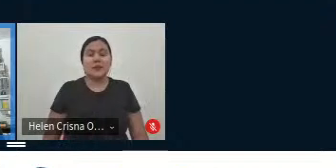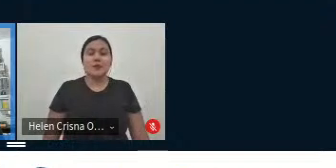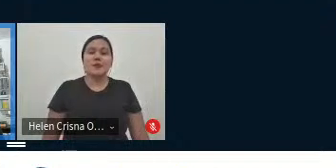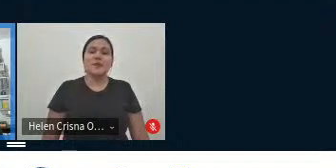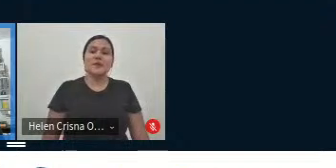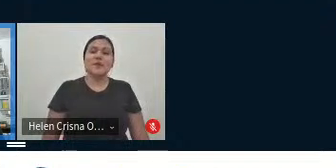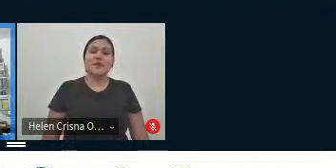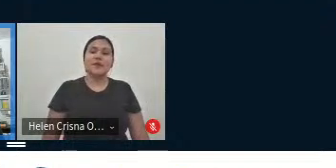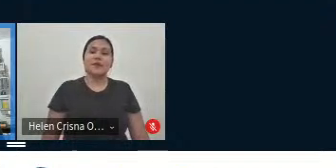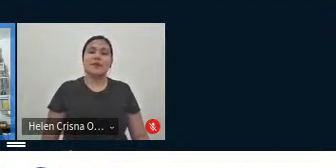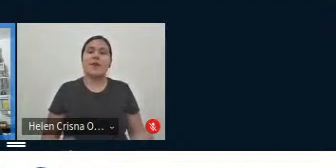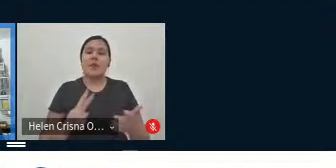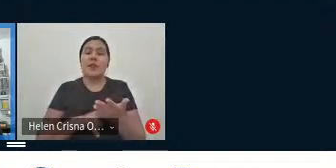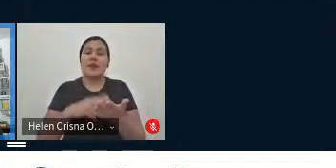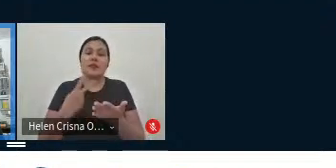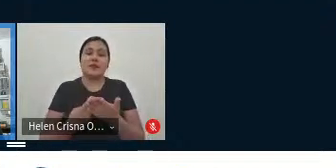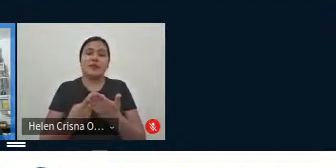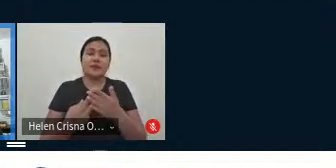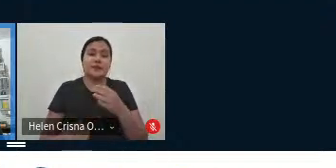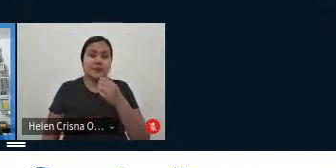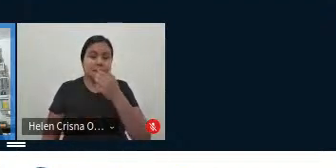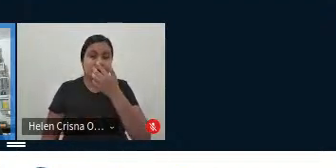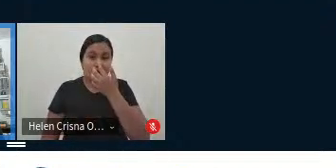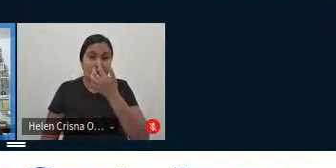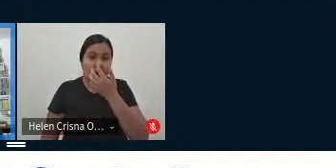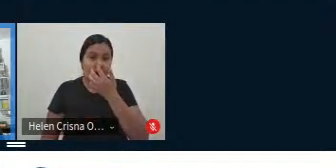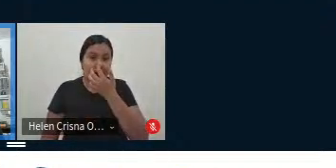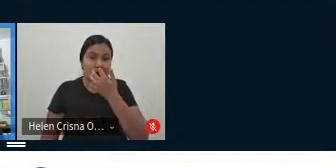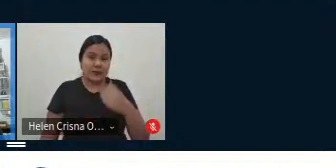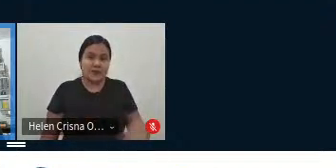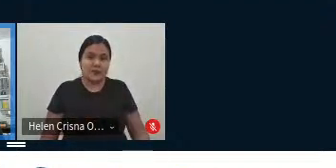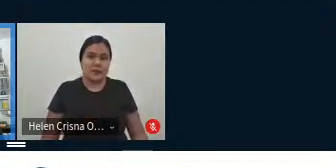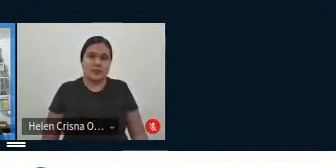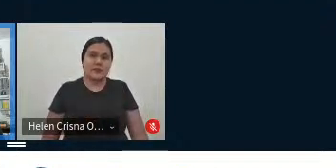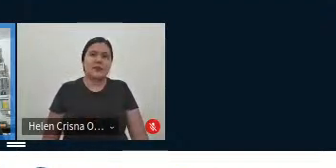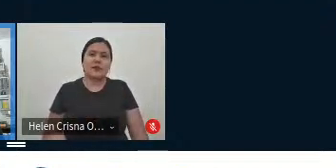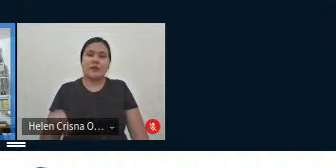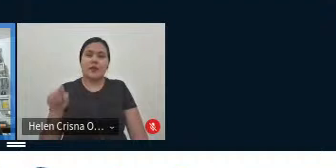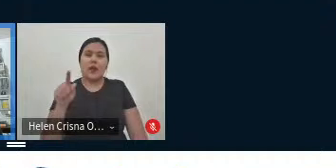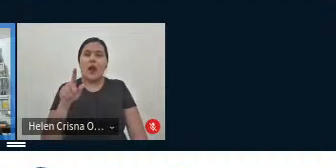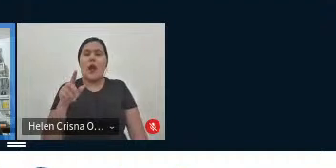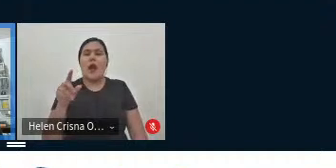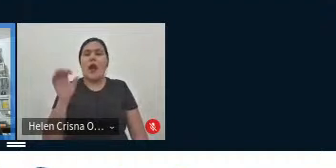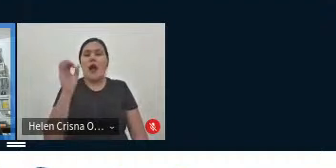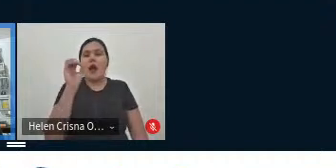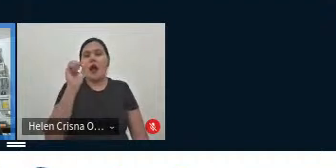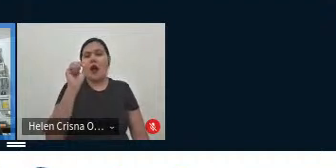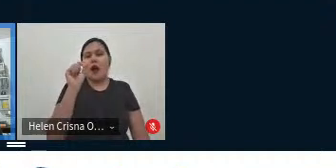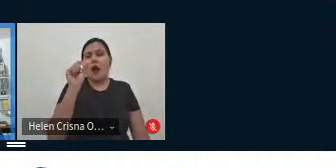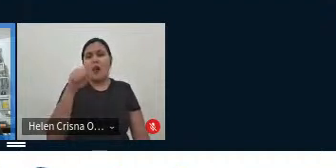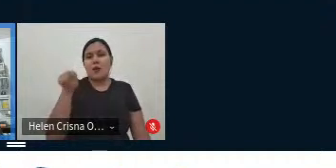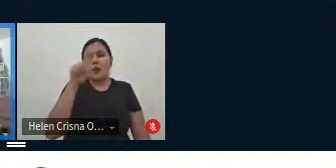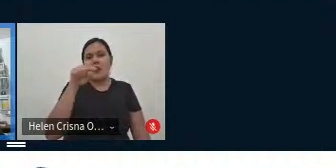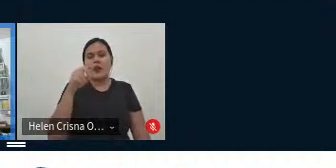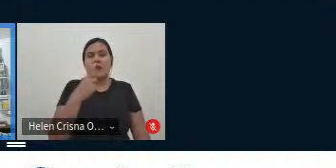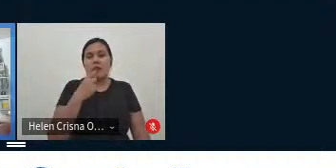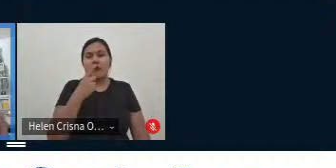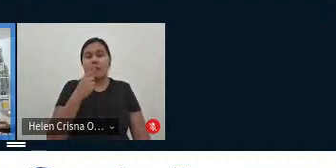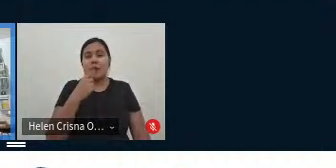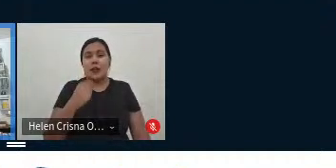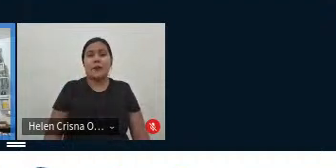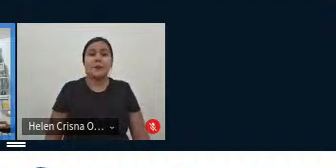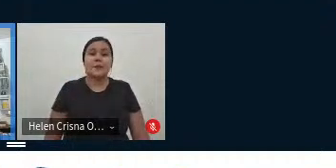aqui traduzida. E esse no, por exemplo, onde está essa bolinha vermelha, seria o hiragana, que seria a